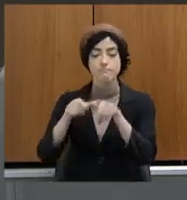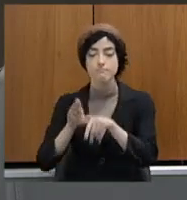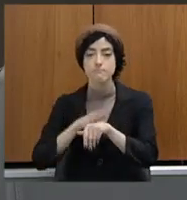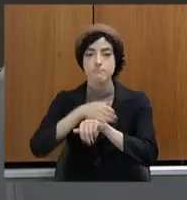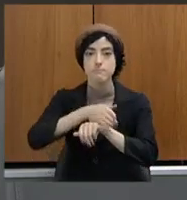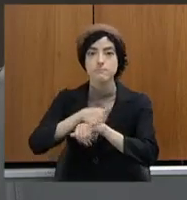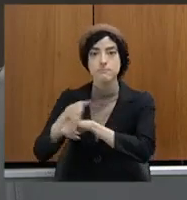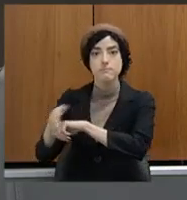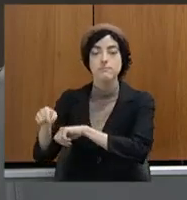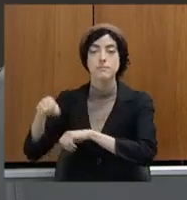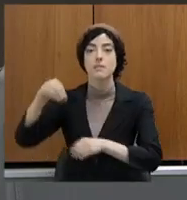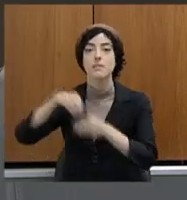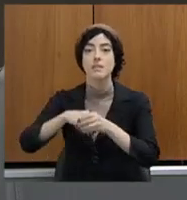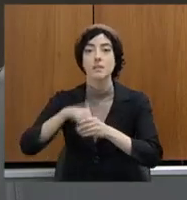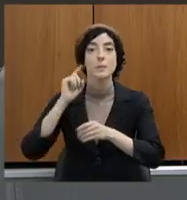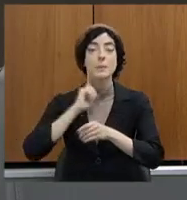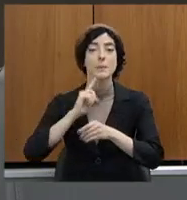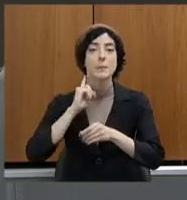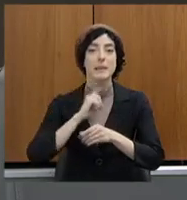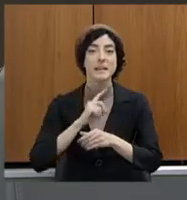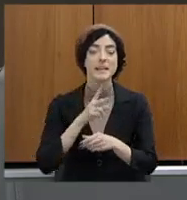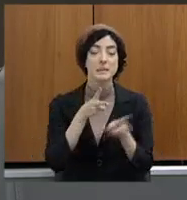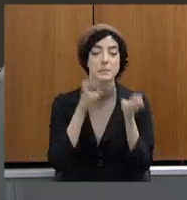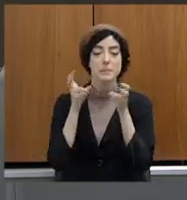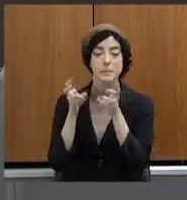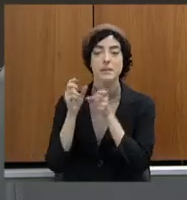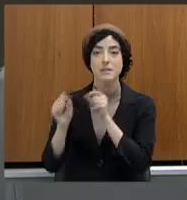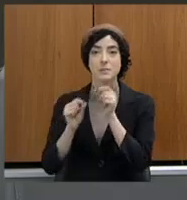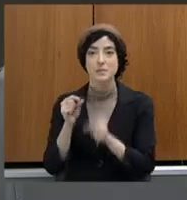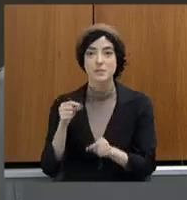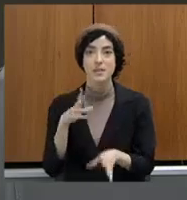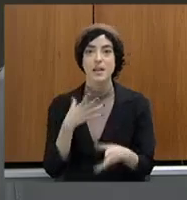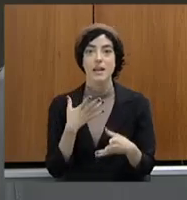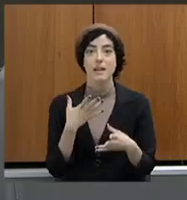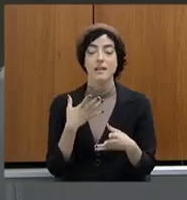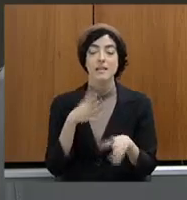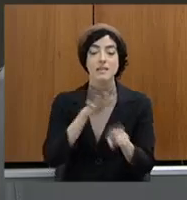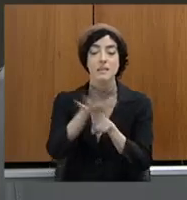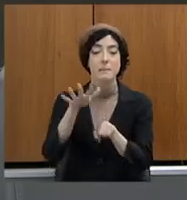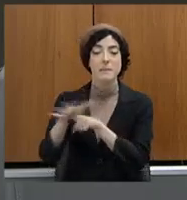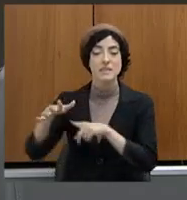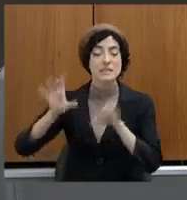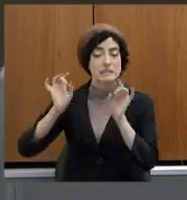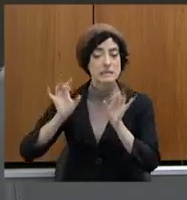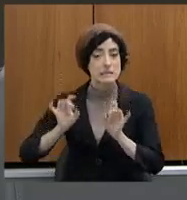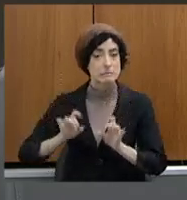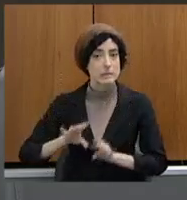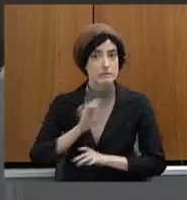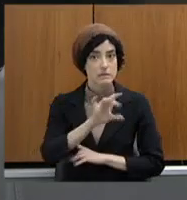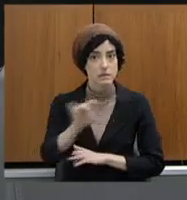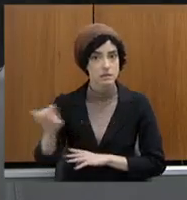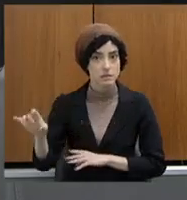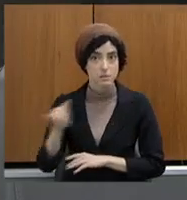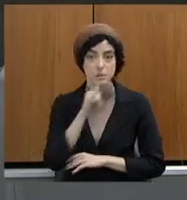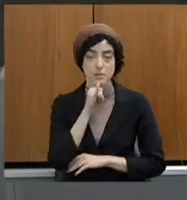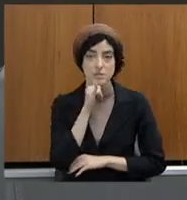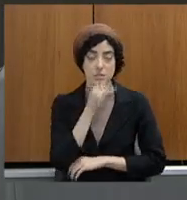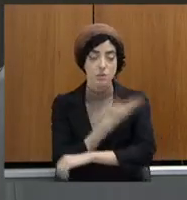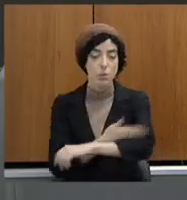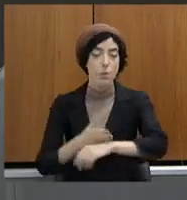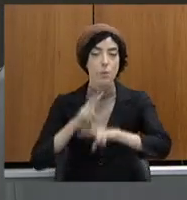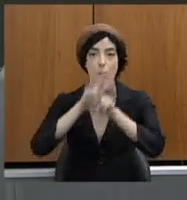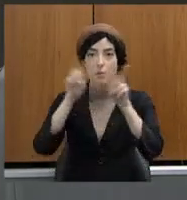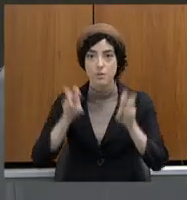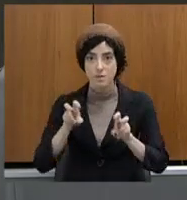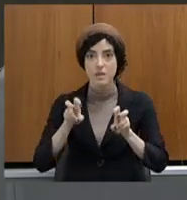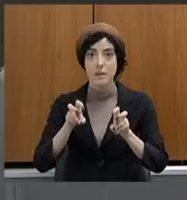em algumas oportunidades, às vezes sobre algumas demandas específicas, mas é um tema bastante comum. Em alguns lugares tem problema